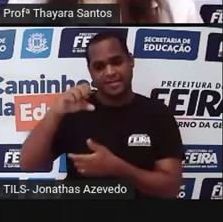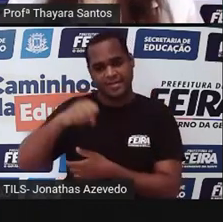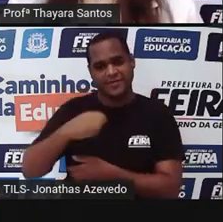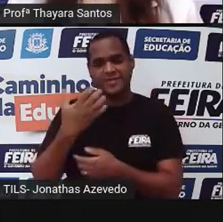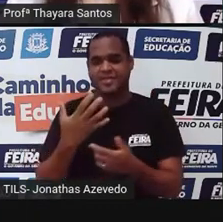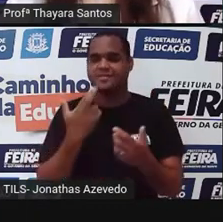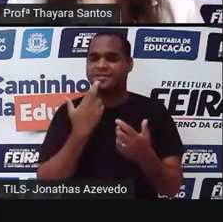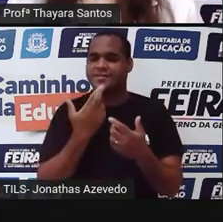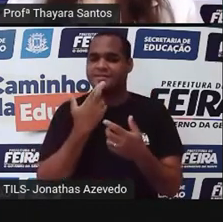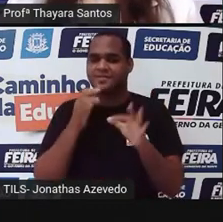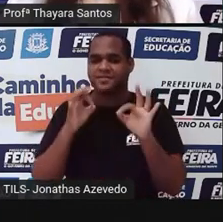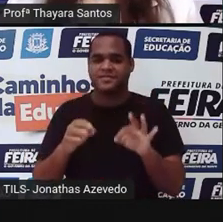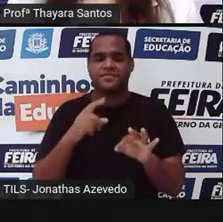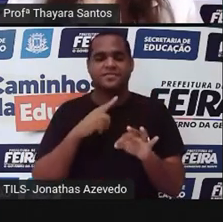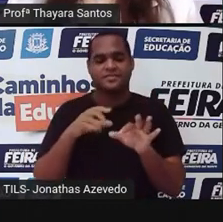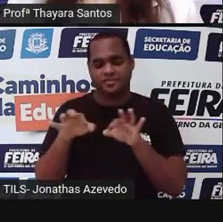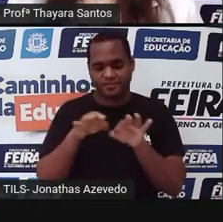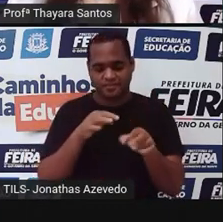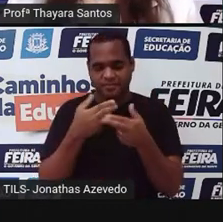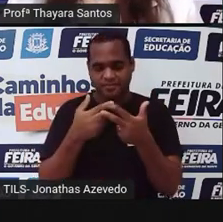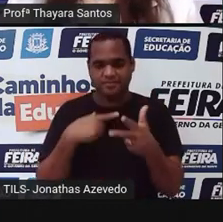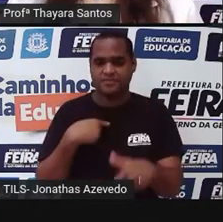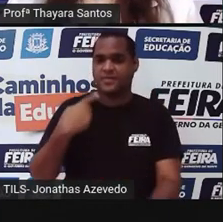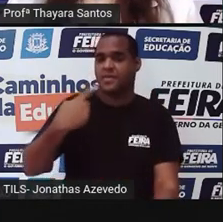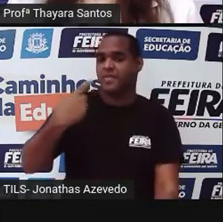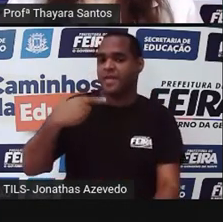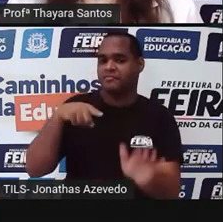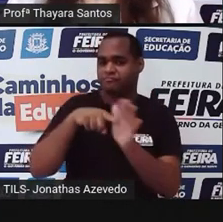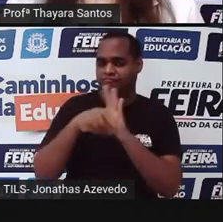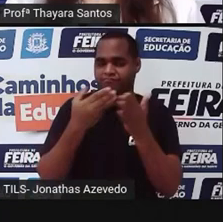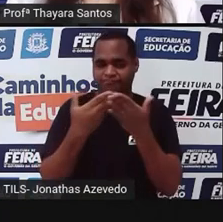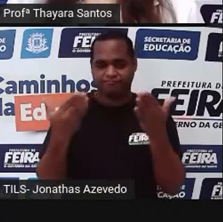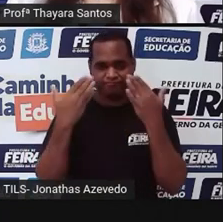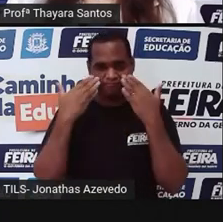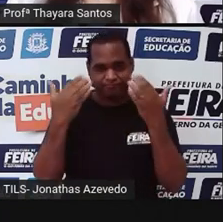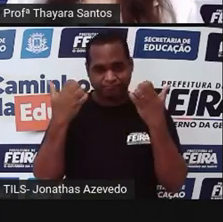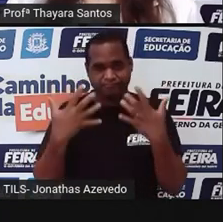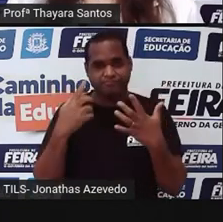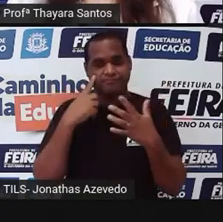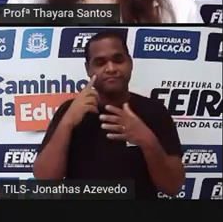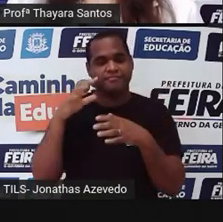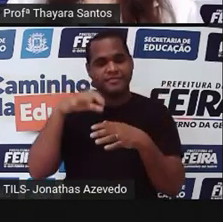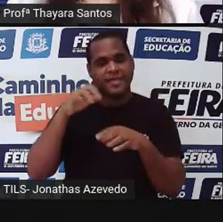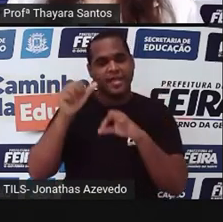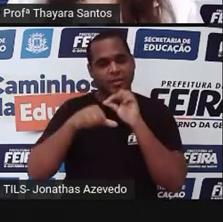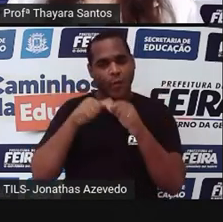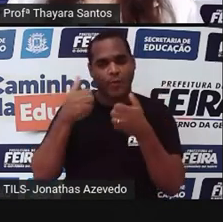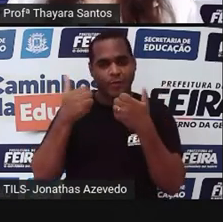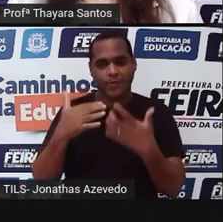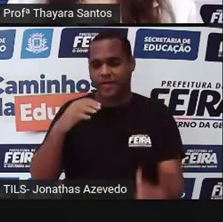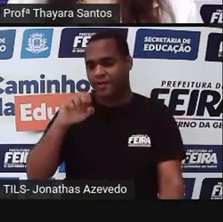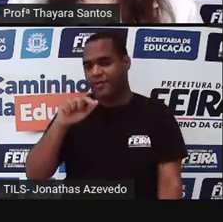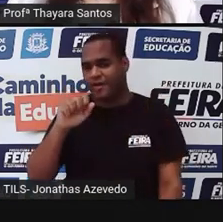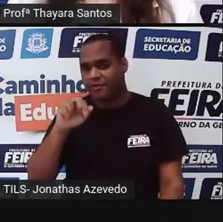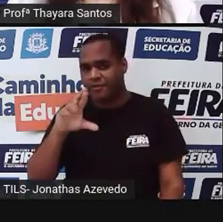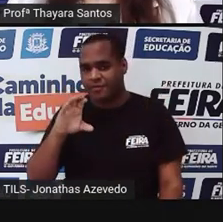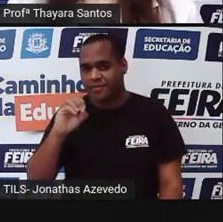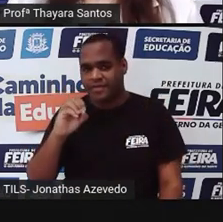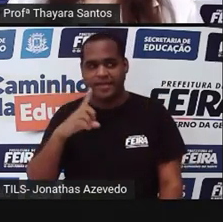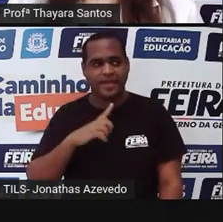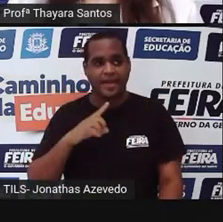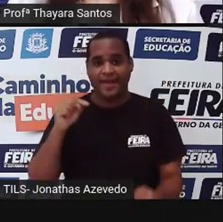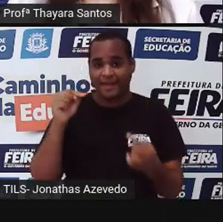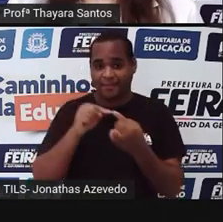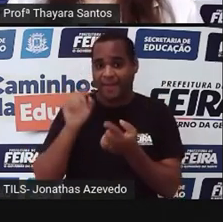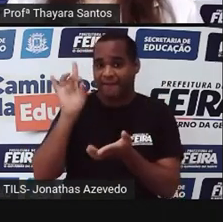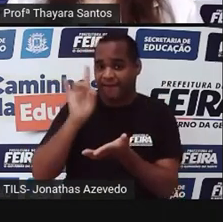para responder. Então, vamos lá esperar a primeira pergunta aqui que vai aparecer. Os eclinodermos apresentam um exoesqueleto calcário. Essa